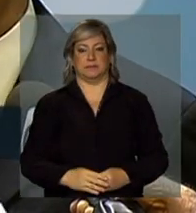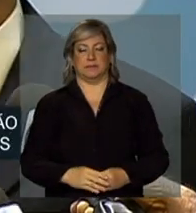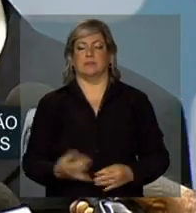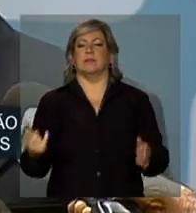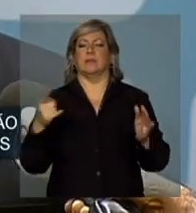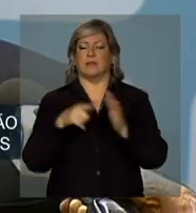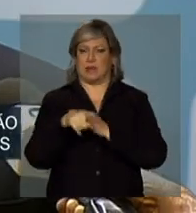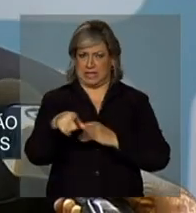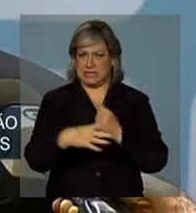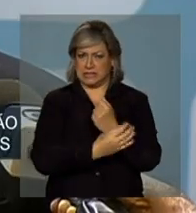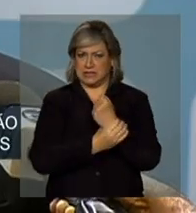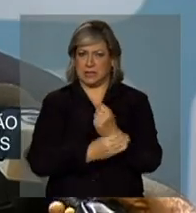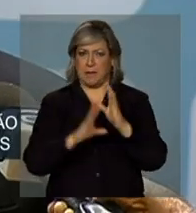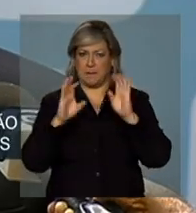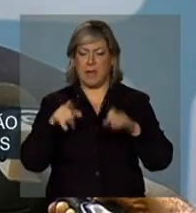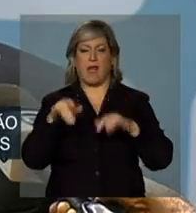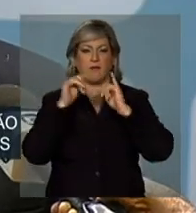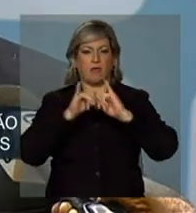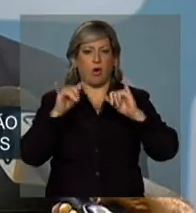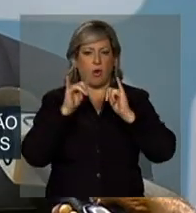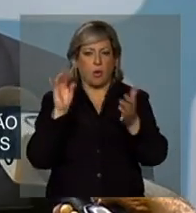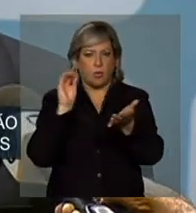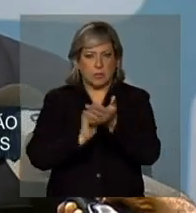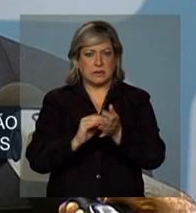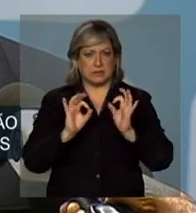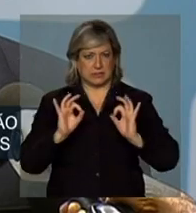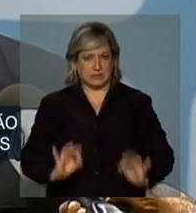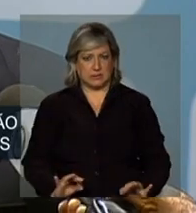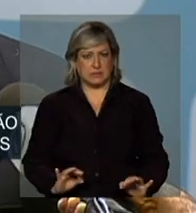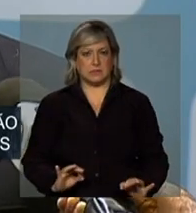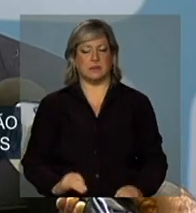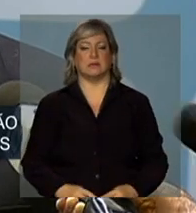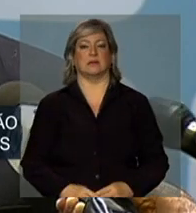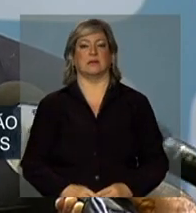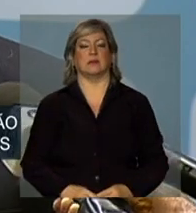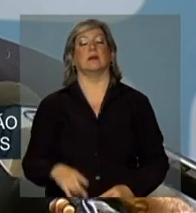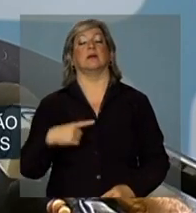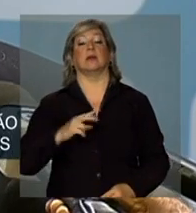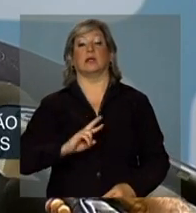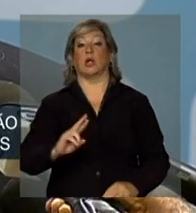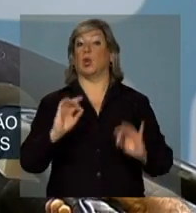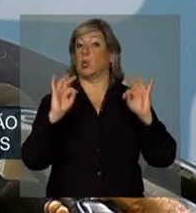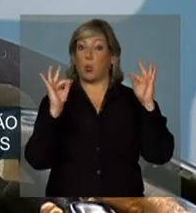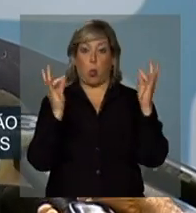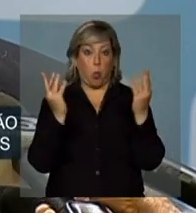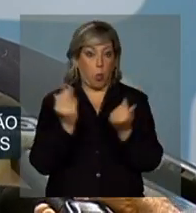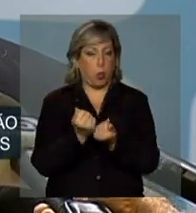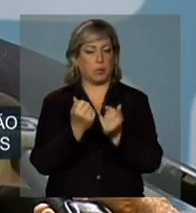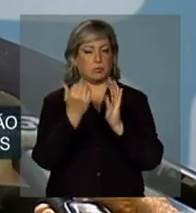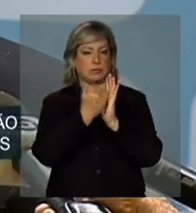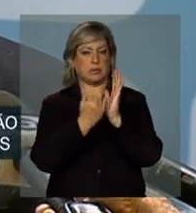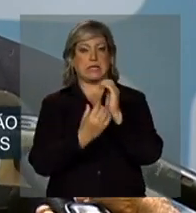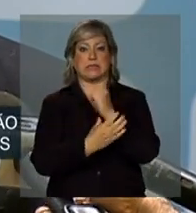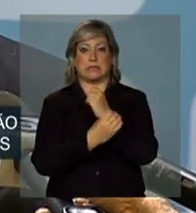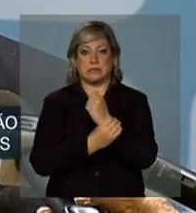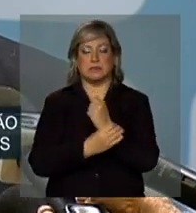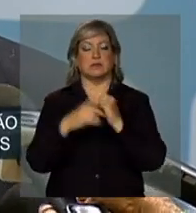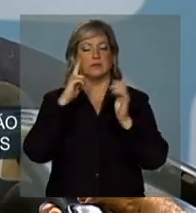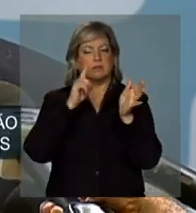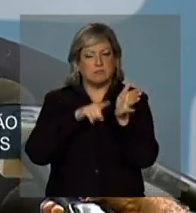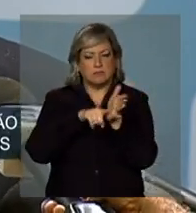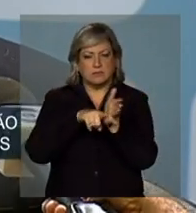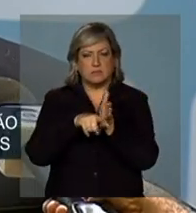ministro? O site é 100% seguro, as informações que o cidadão colocar lá? Todos os critérios de segurança foram